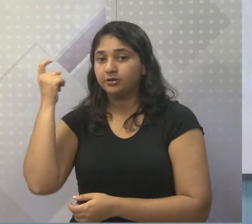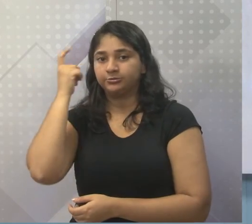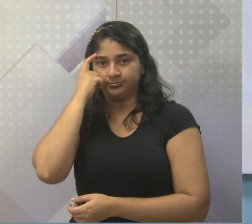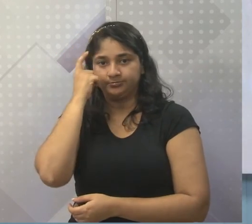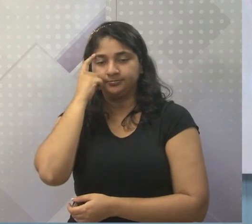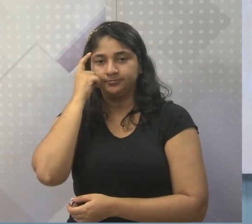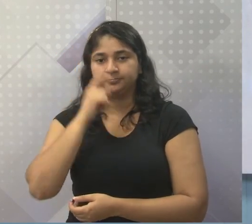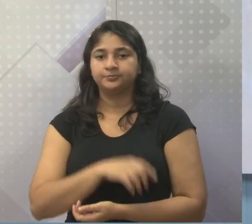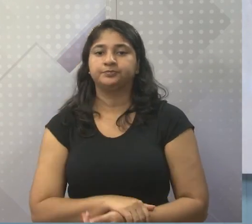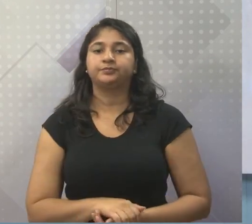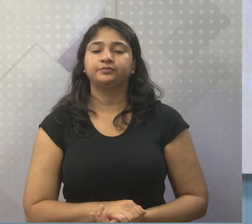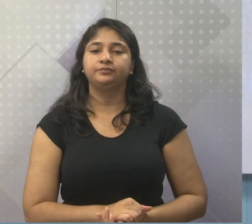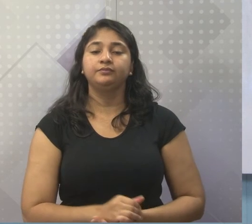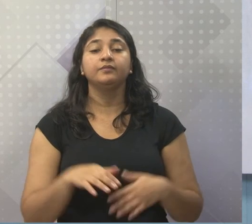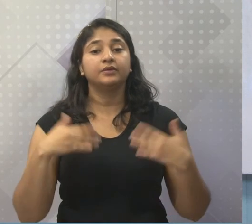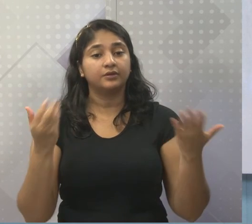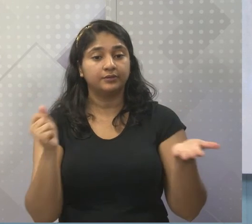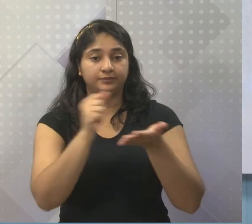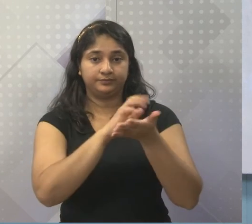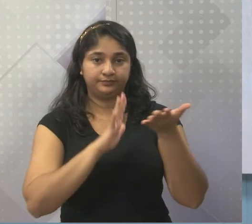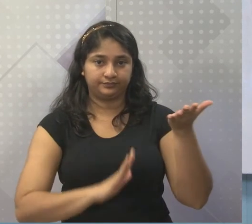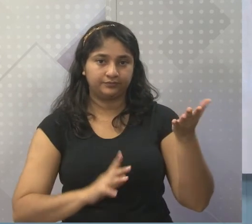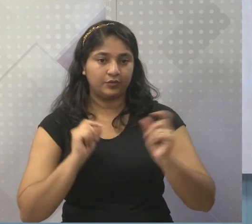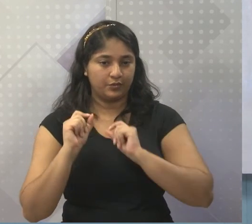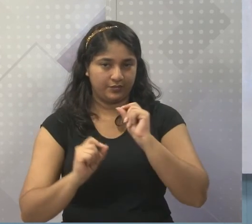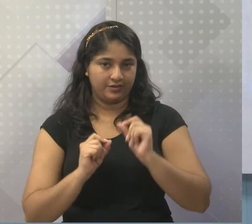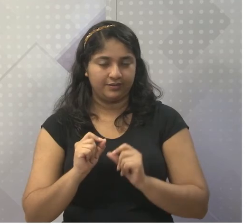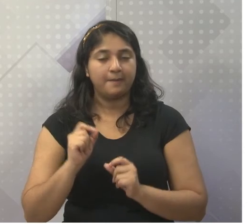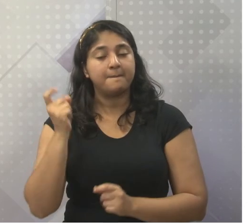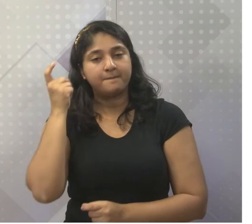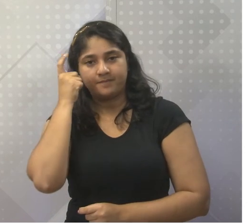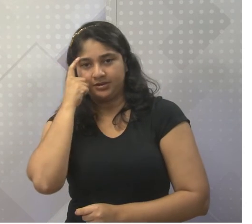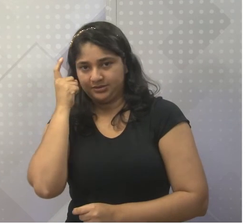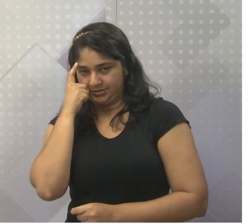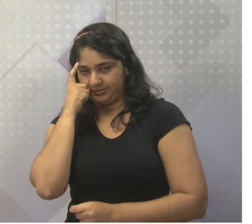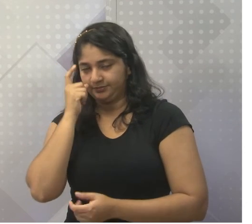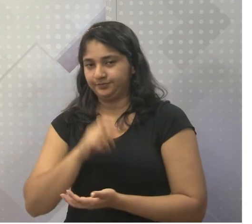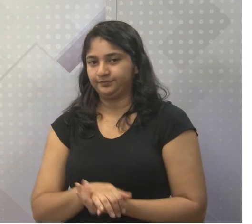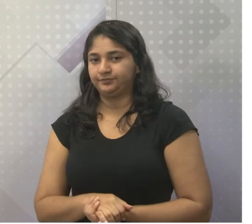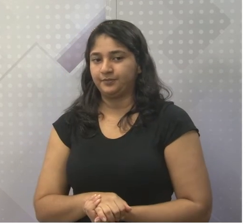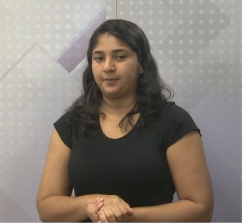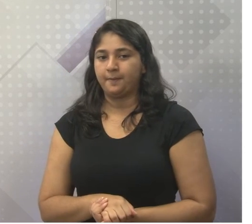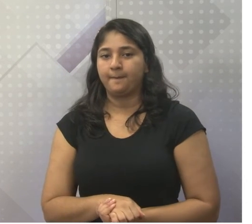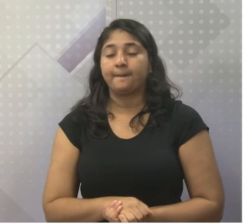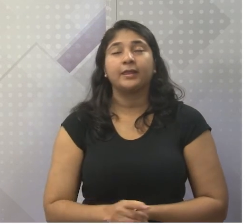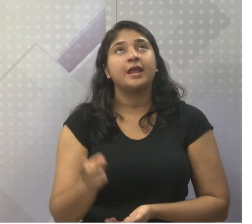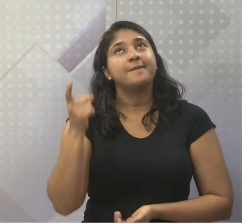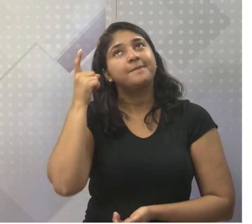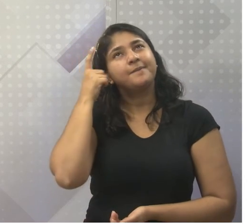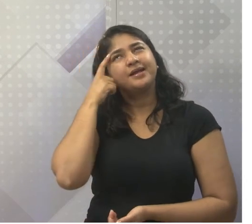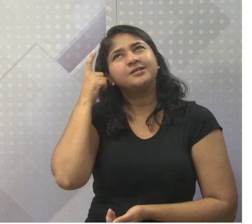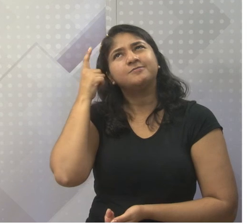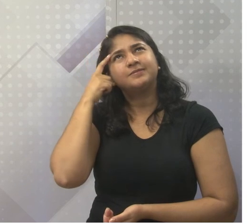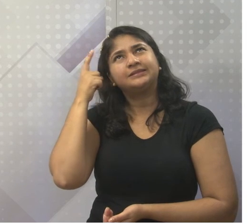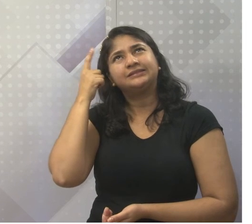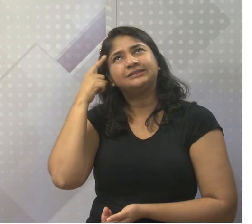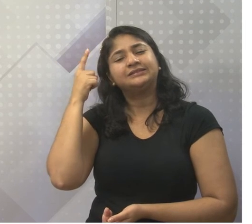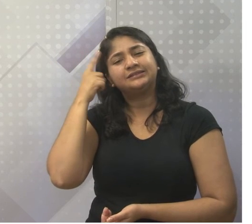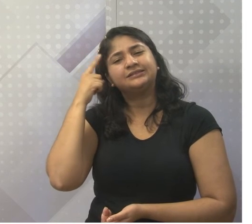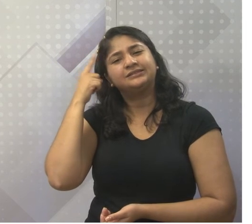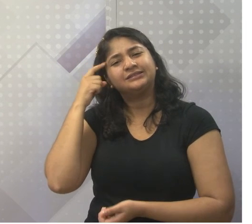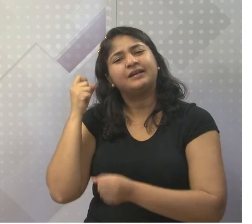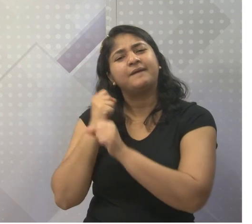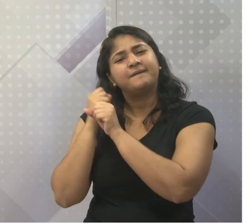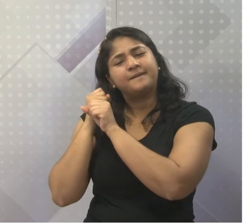tá bom? Então, pra isso, a atividade de vocês é pensar. Pense, depois que você pensar bastante, que